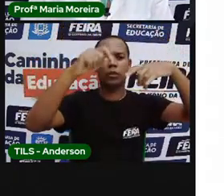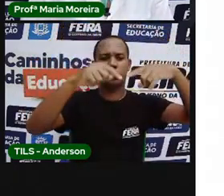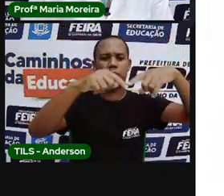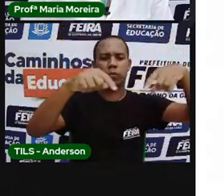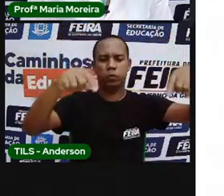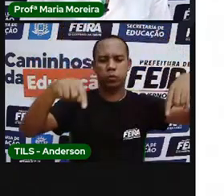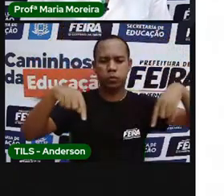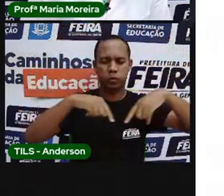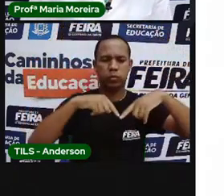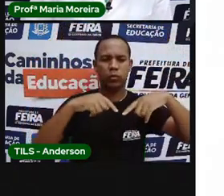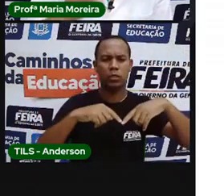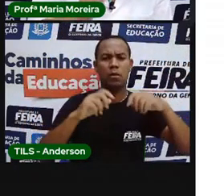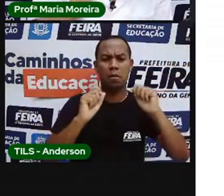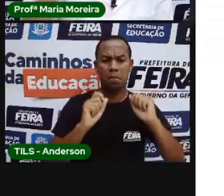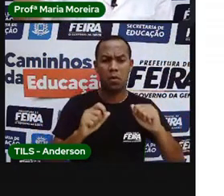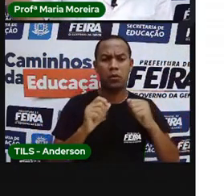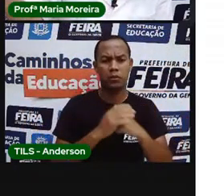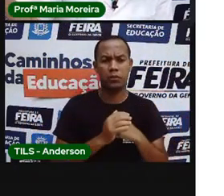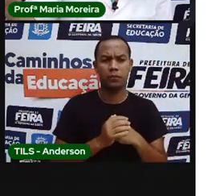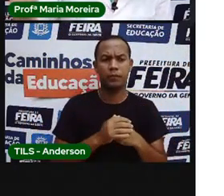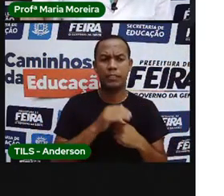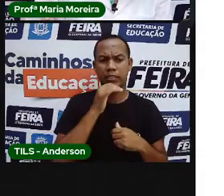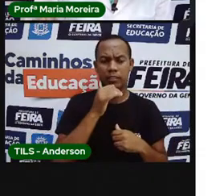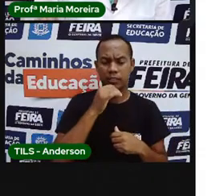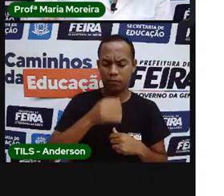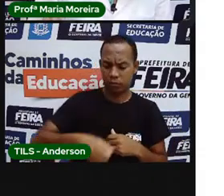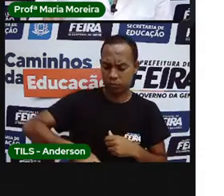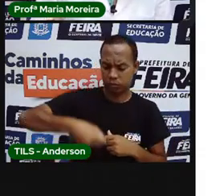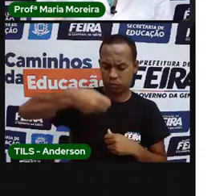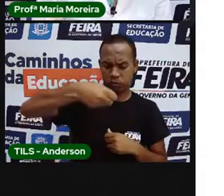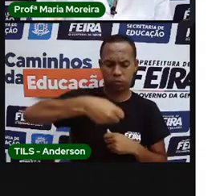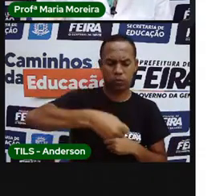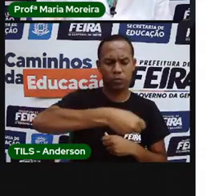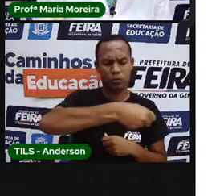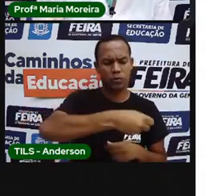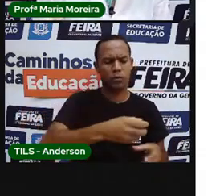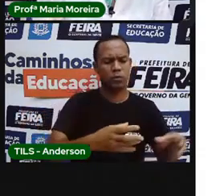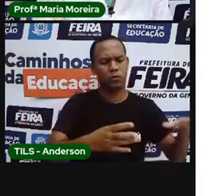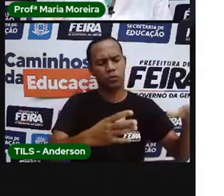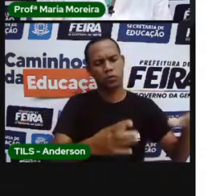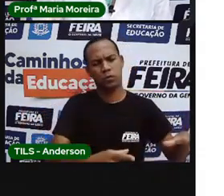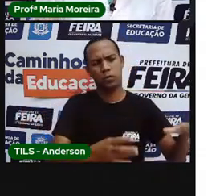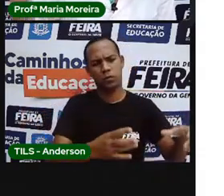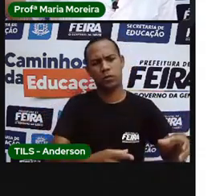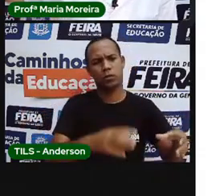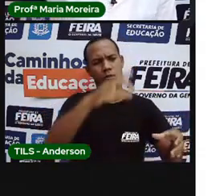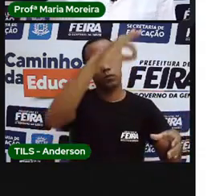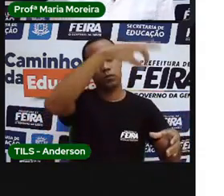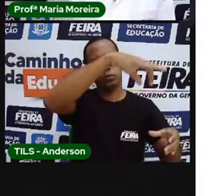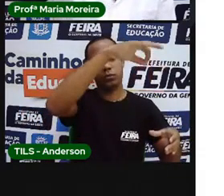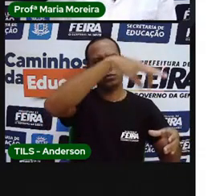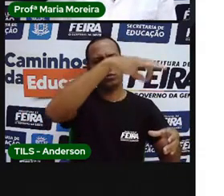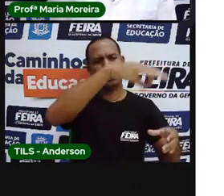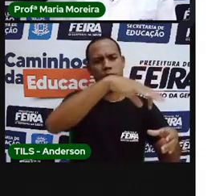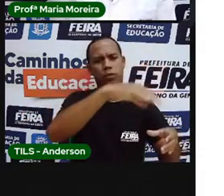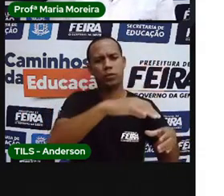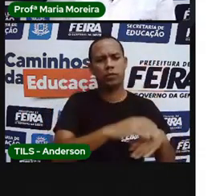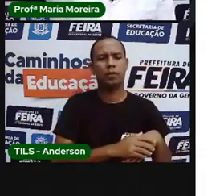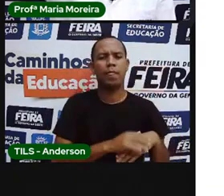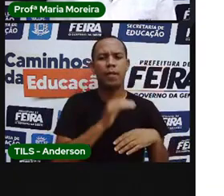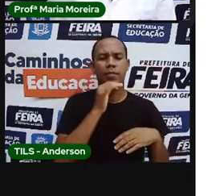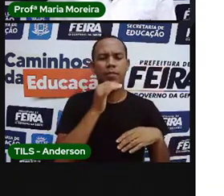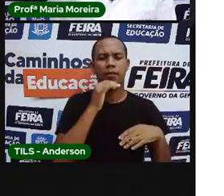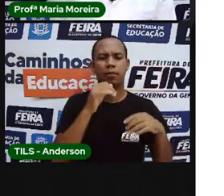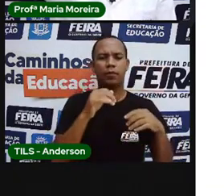complexo, né? Mas, quando a gente pega um balde e bota na luteira, isso é captação de água da chuva. Olha, na minha casa tem aquela